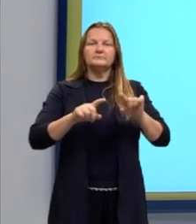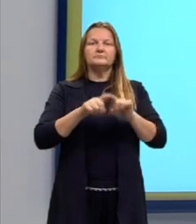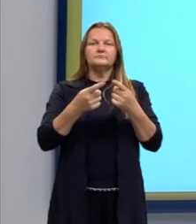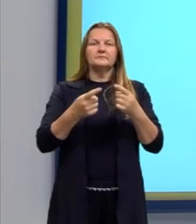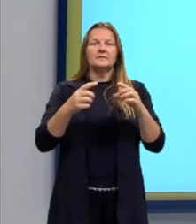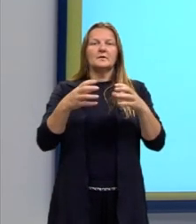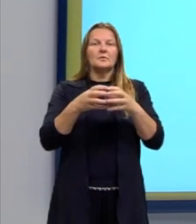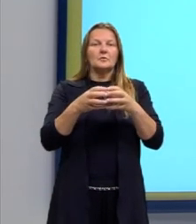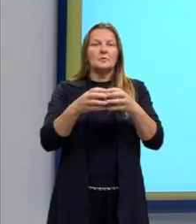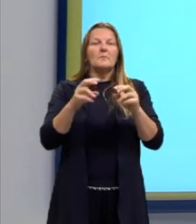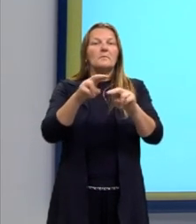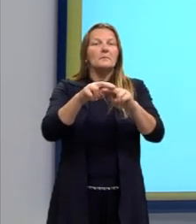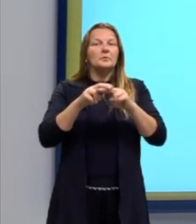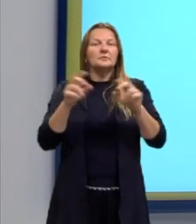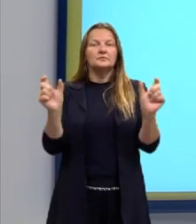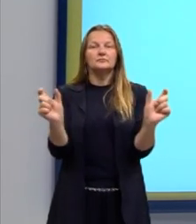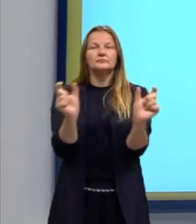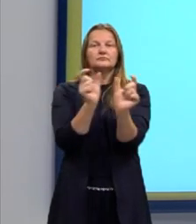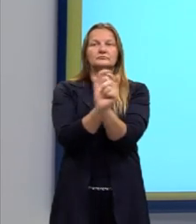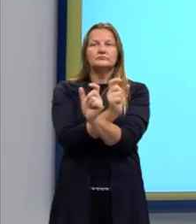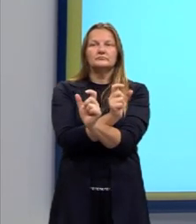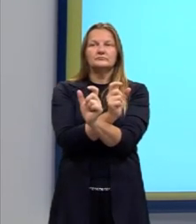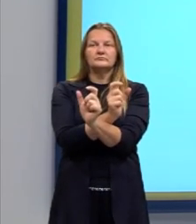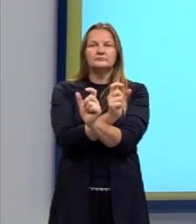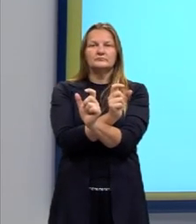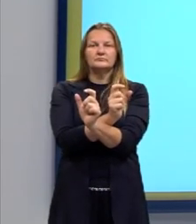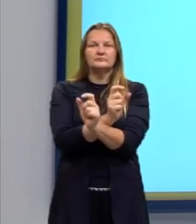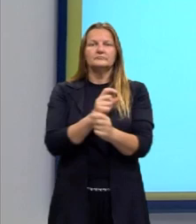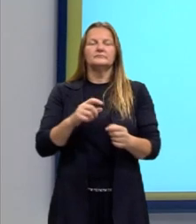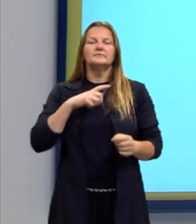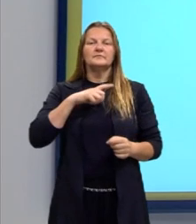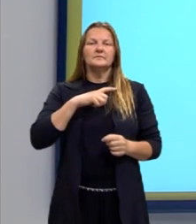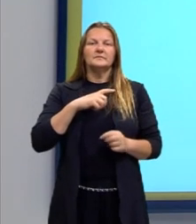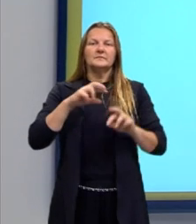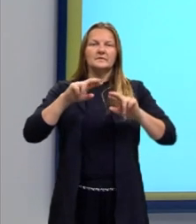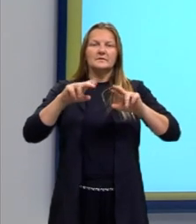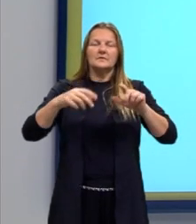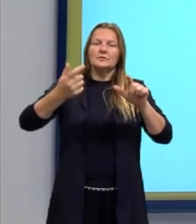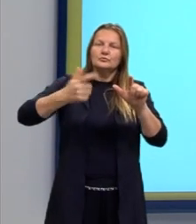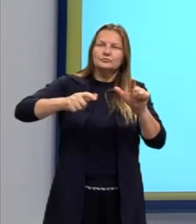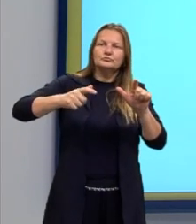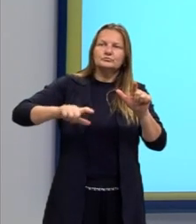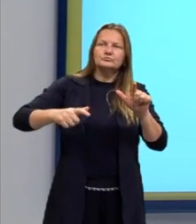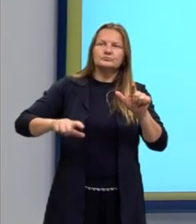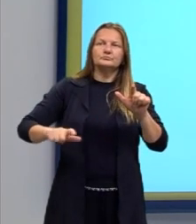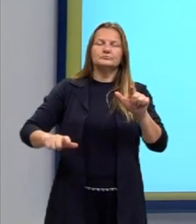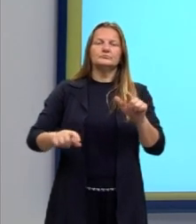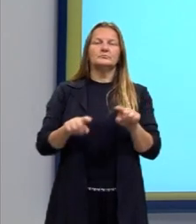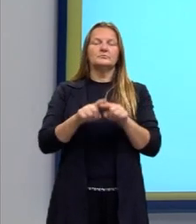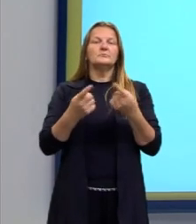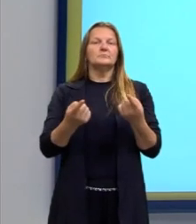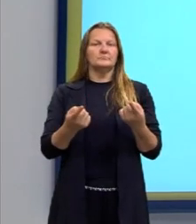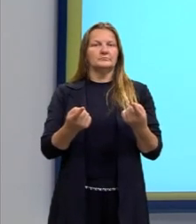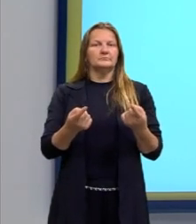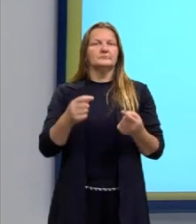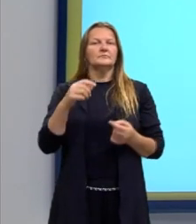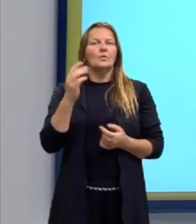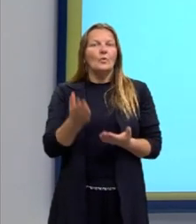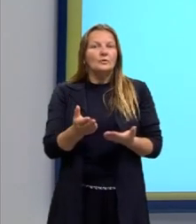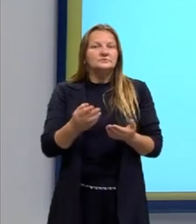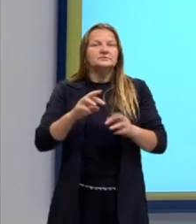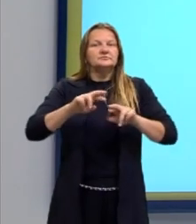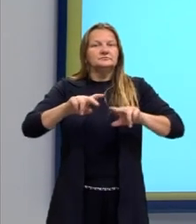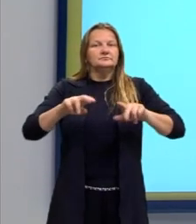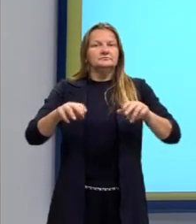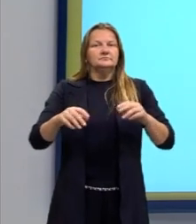permutação tem um caso específico, que é trabalhando as repetições. Mas a gente vai trabalhar hoje com